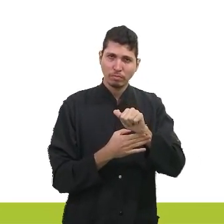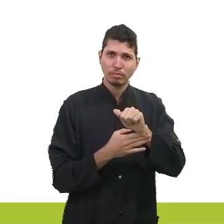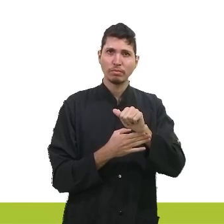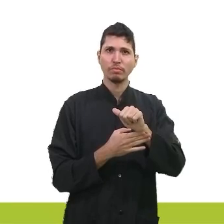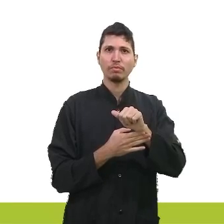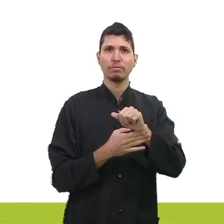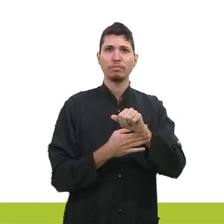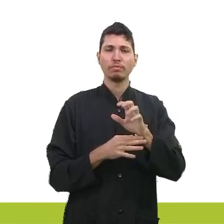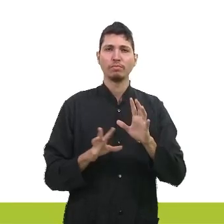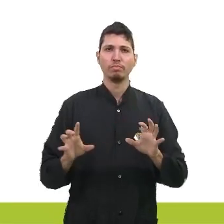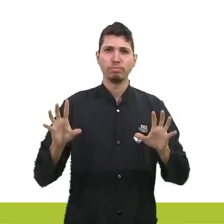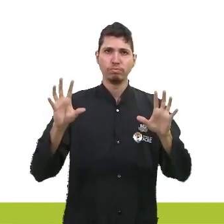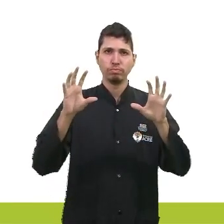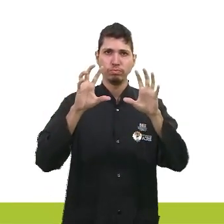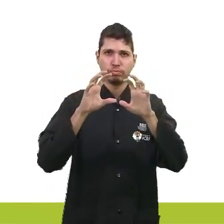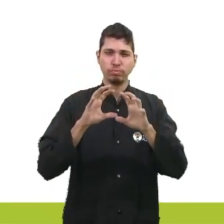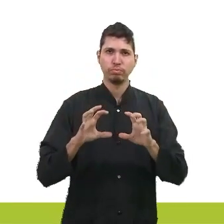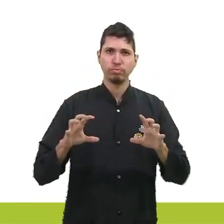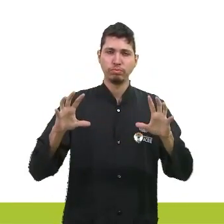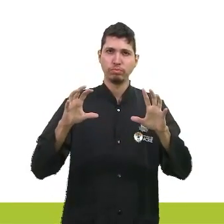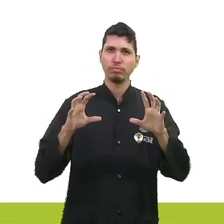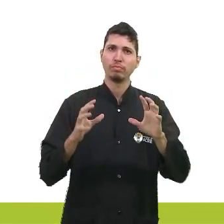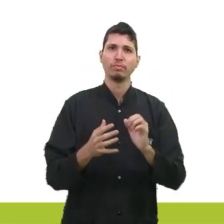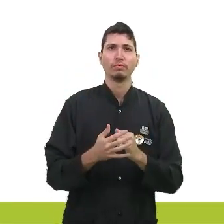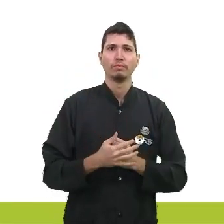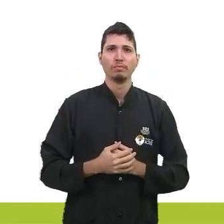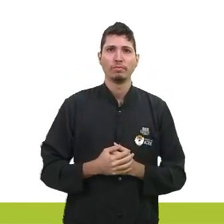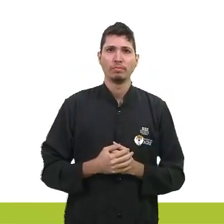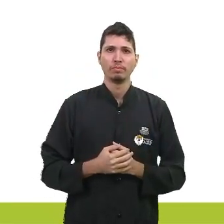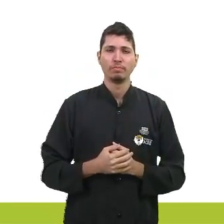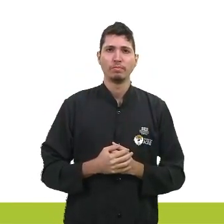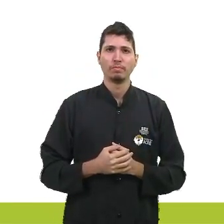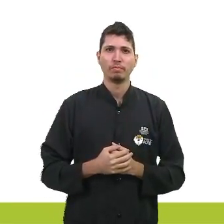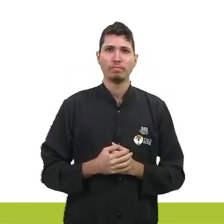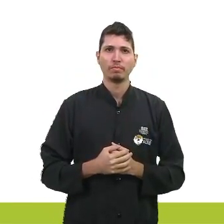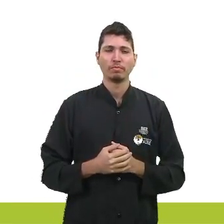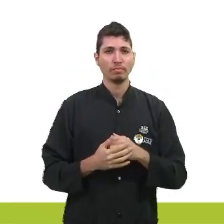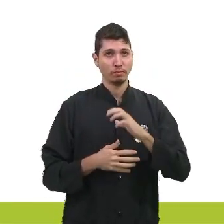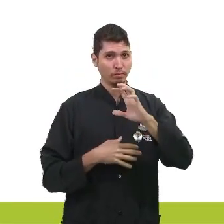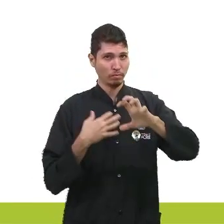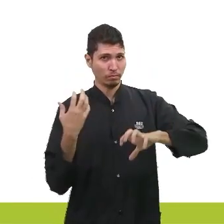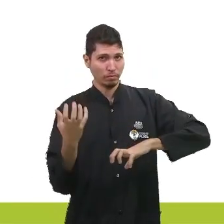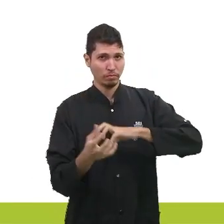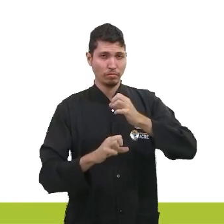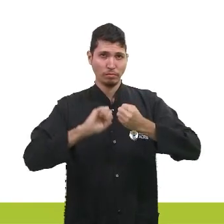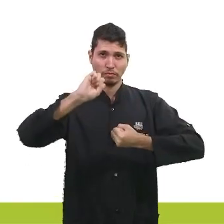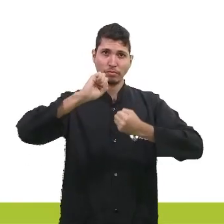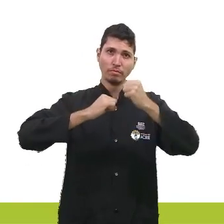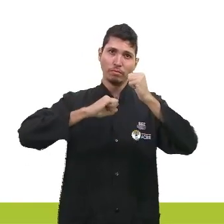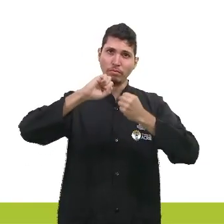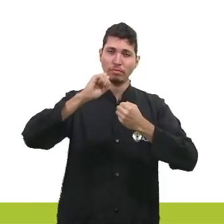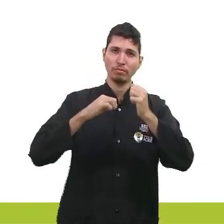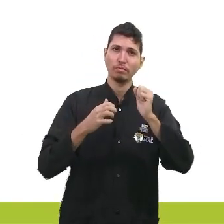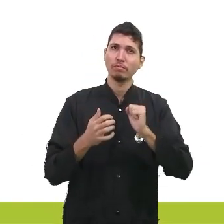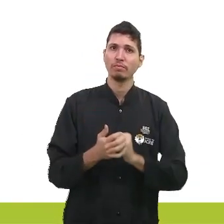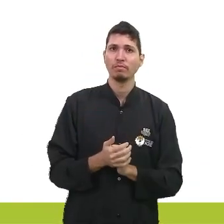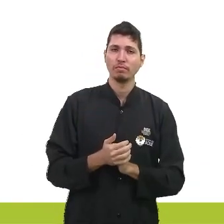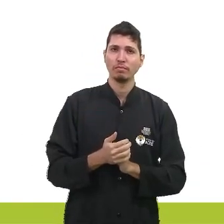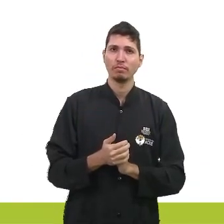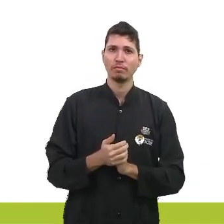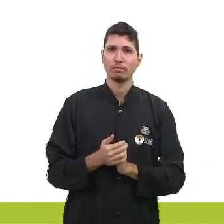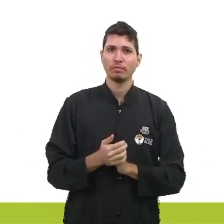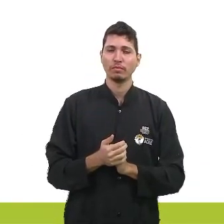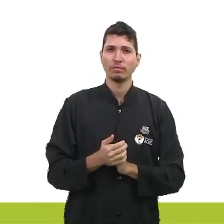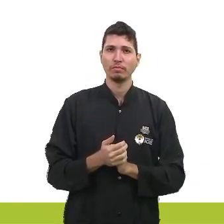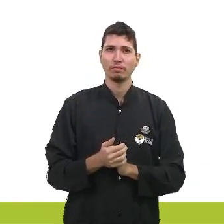A invenção da máquina a vapor revolucionou a indústria, permitindo maior produtividade e transporte